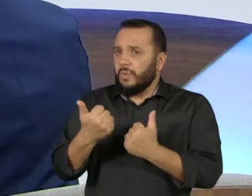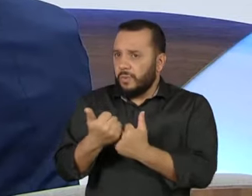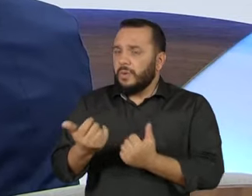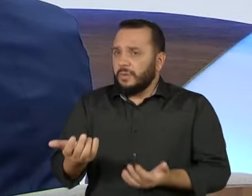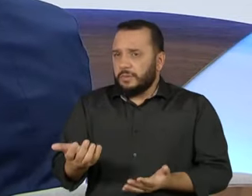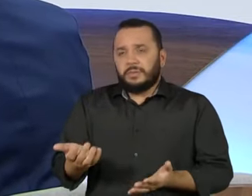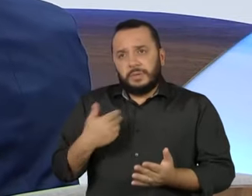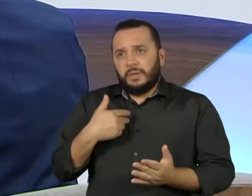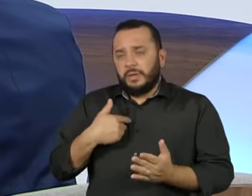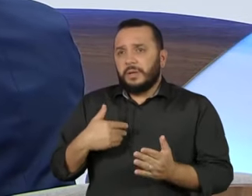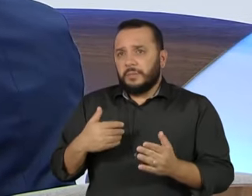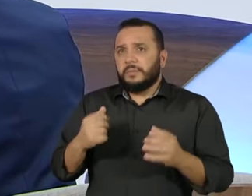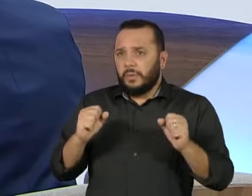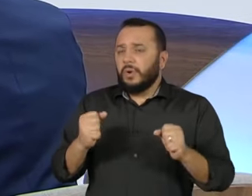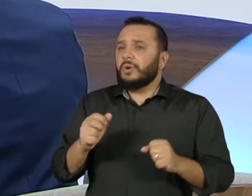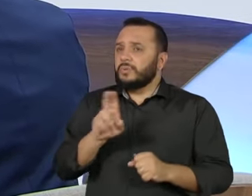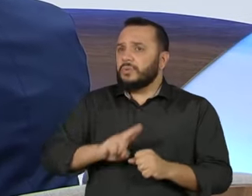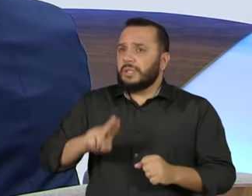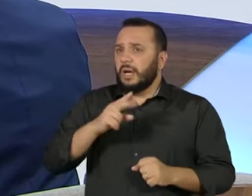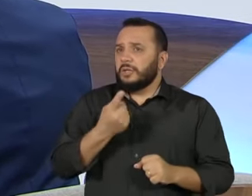orçamento para fazê-lo.